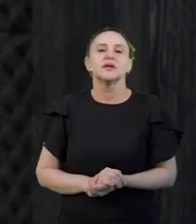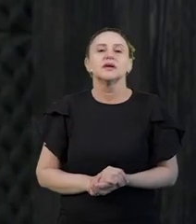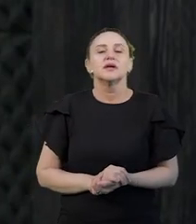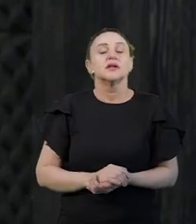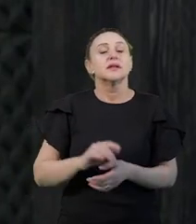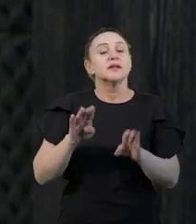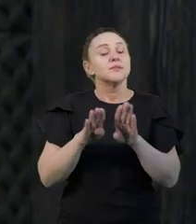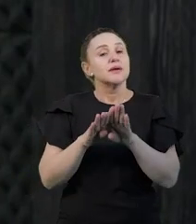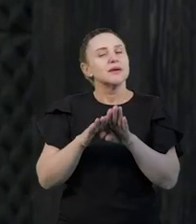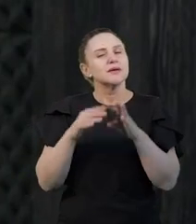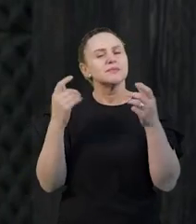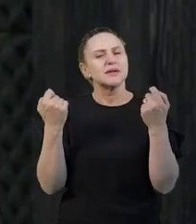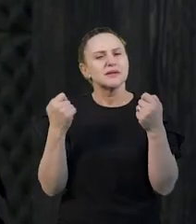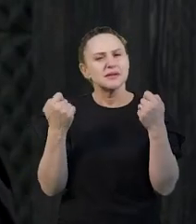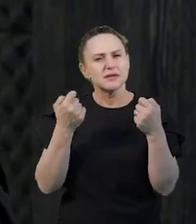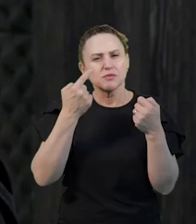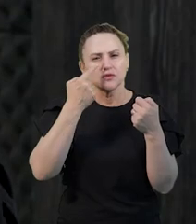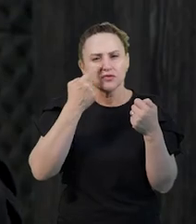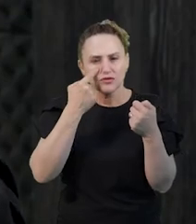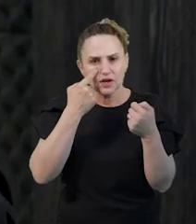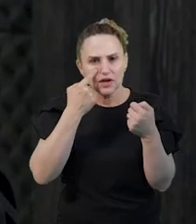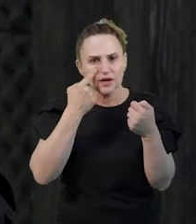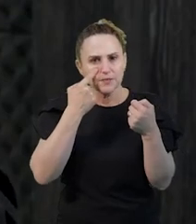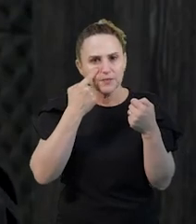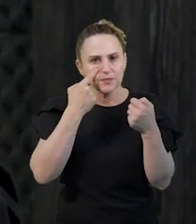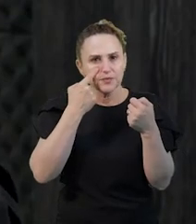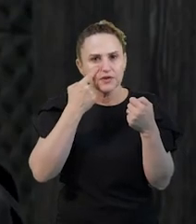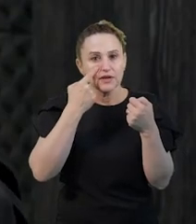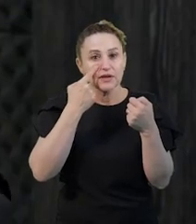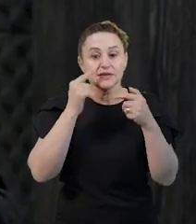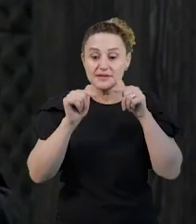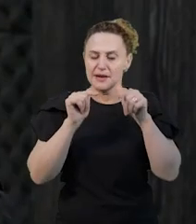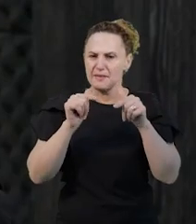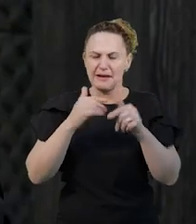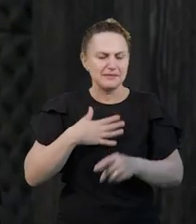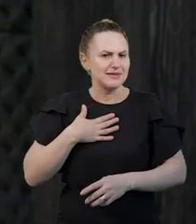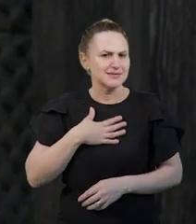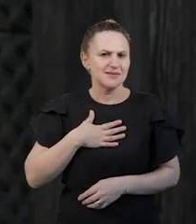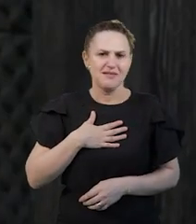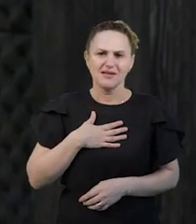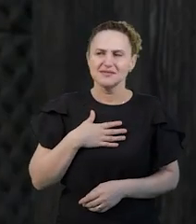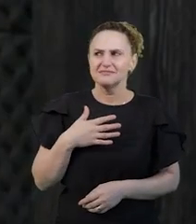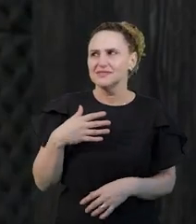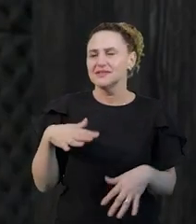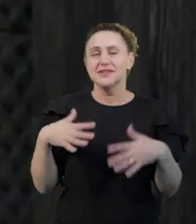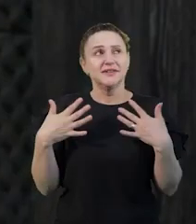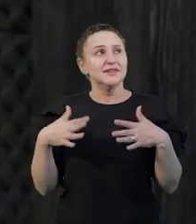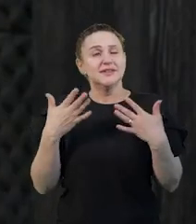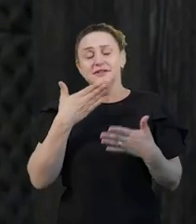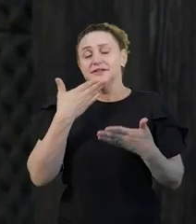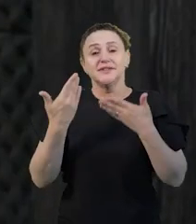precisamos ver é que os estudantes, quando eles trabalham com aquilo que eles gostam, poxa, eles